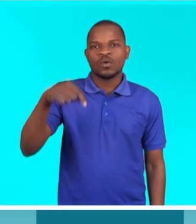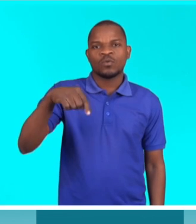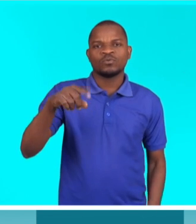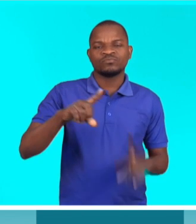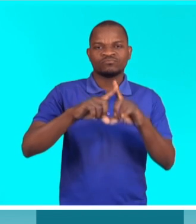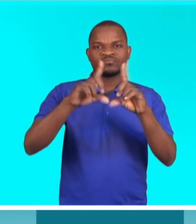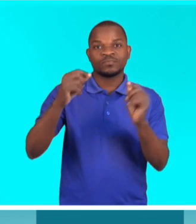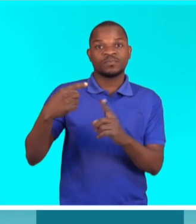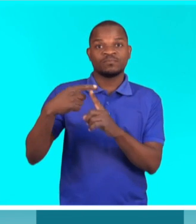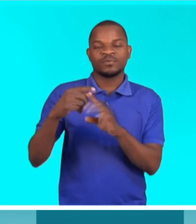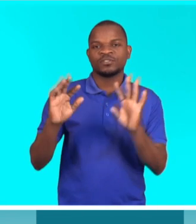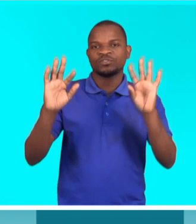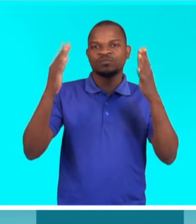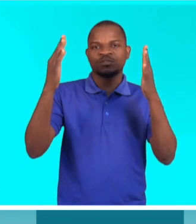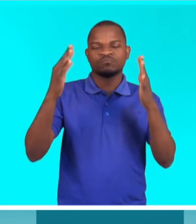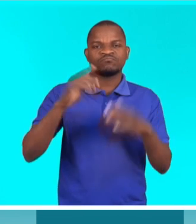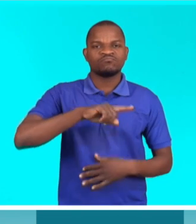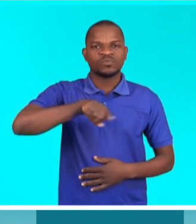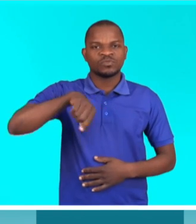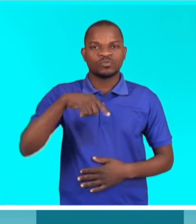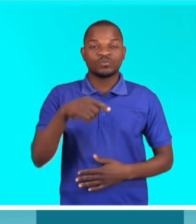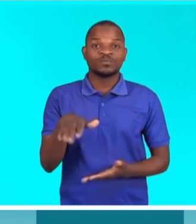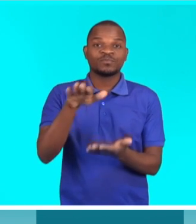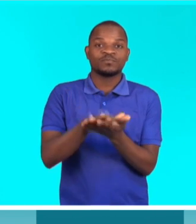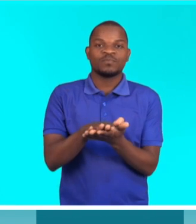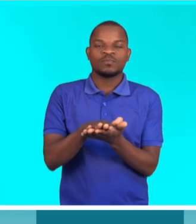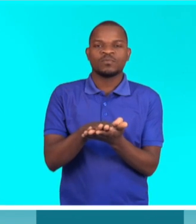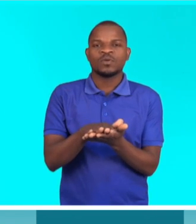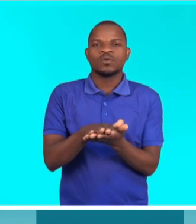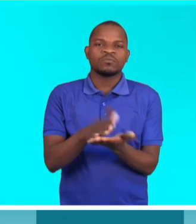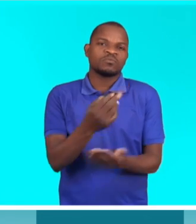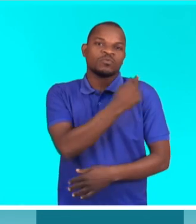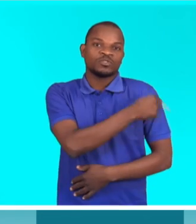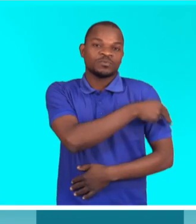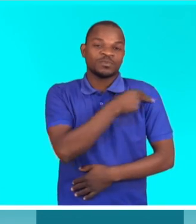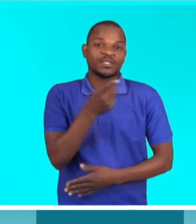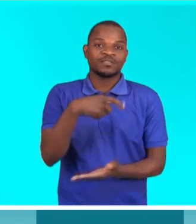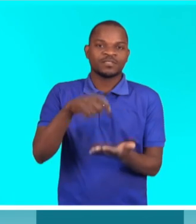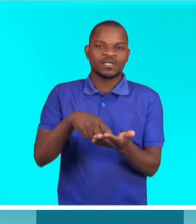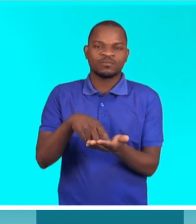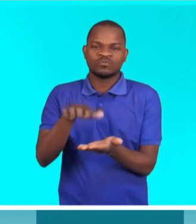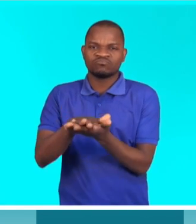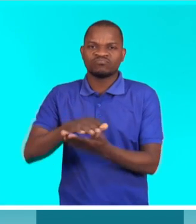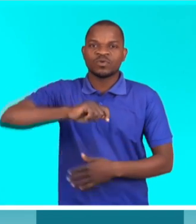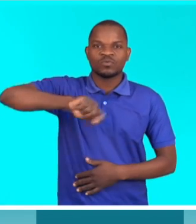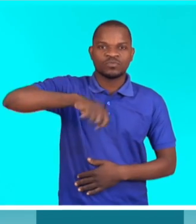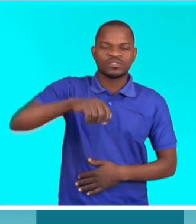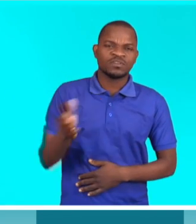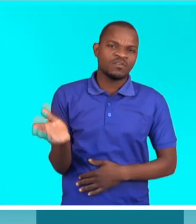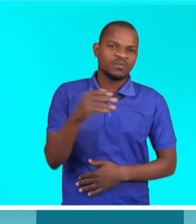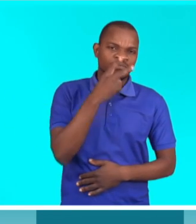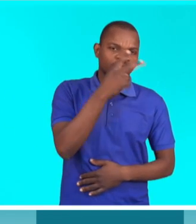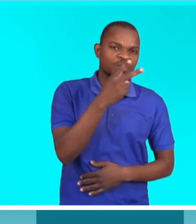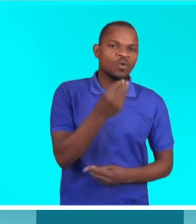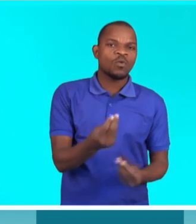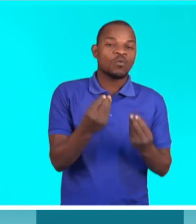Nesta edição de Mais Vida, nós estamos aqui na cozinha do Hospital Central de Maputo. Vamos acompanhar